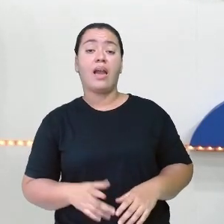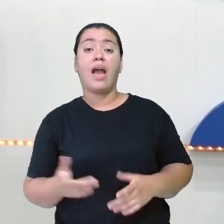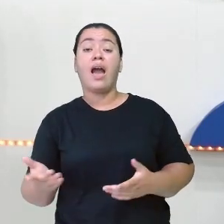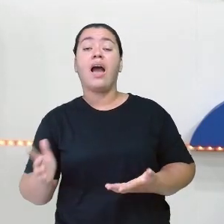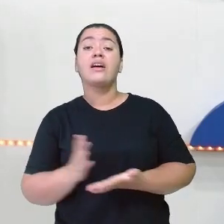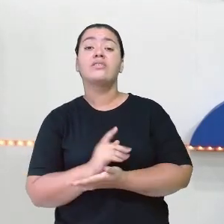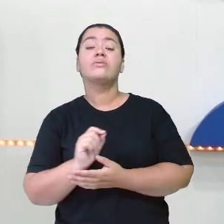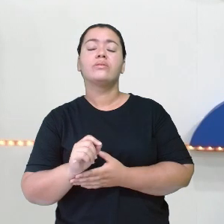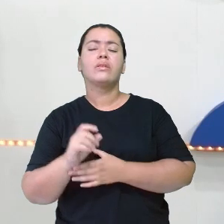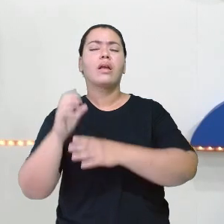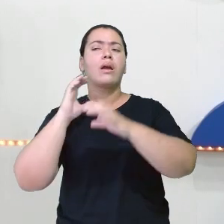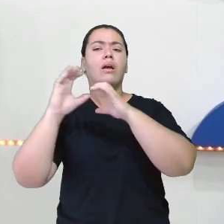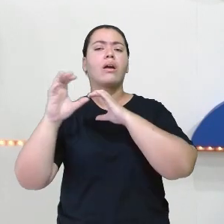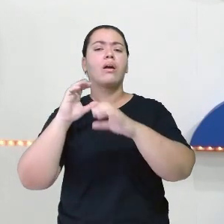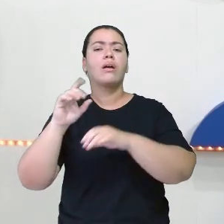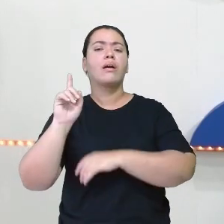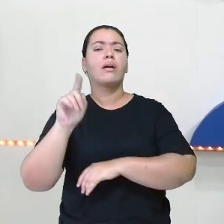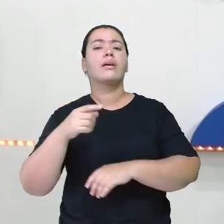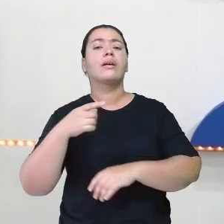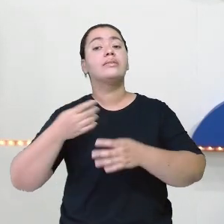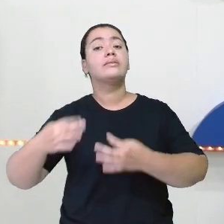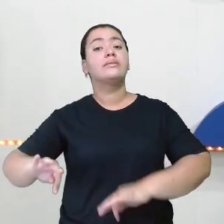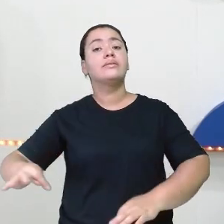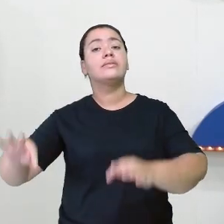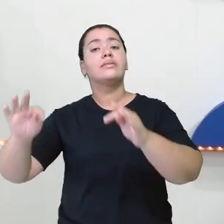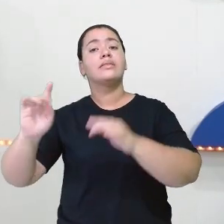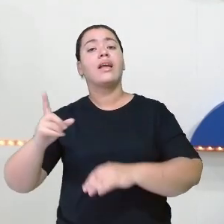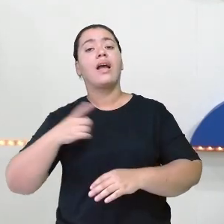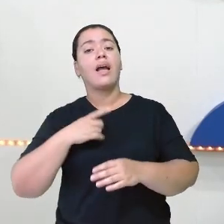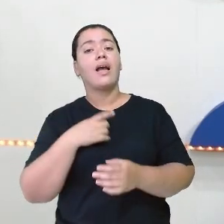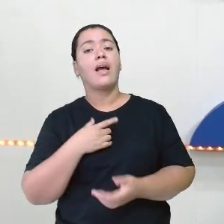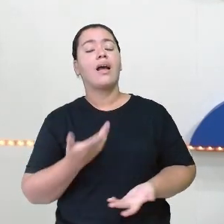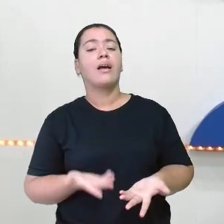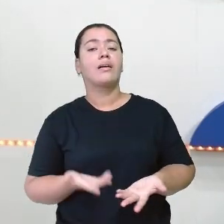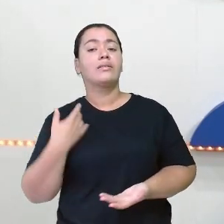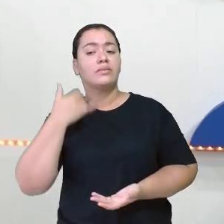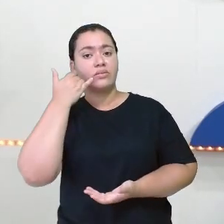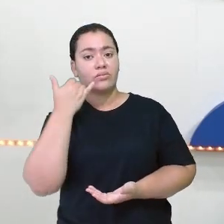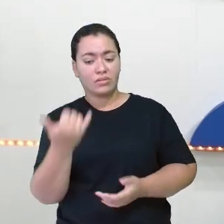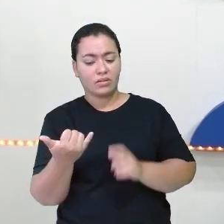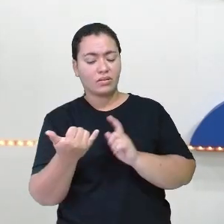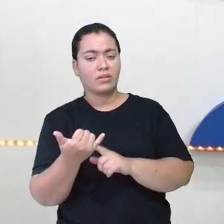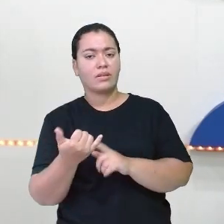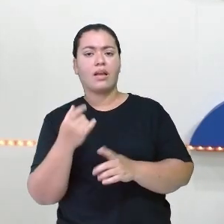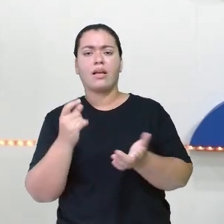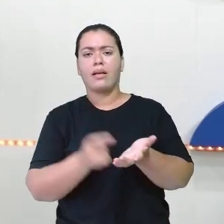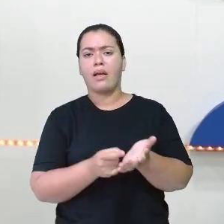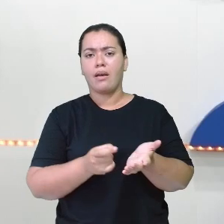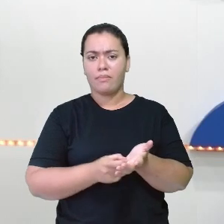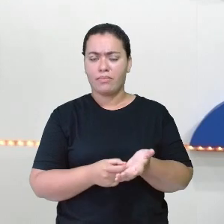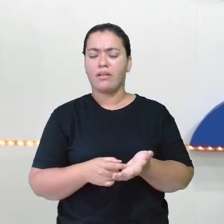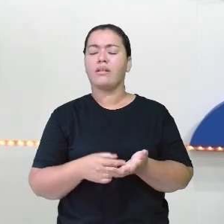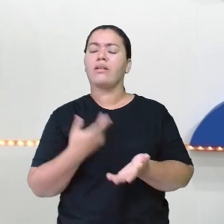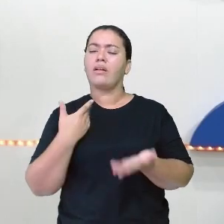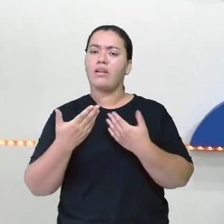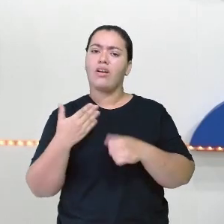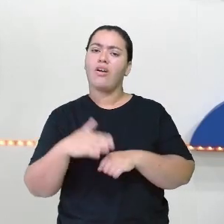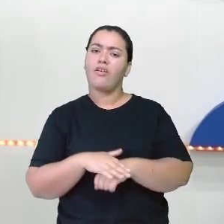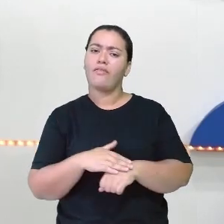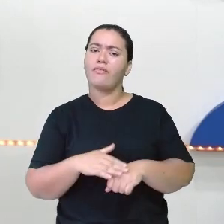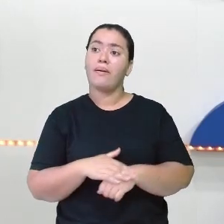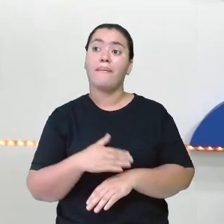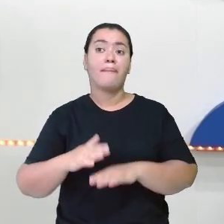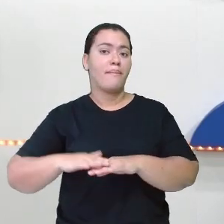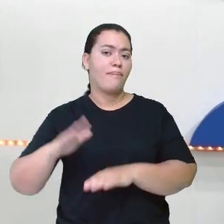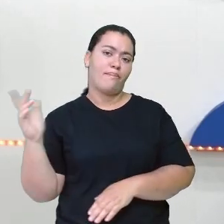comunica pela tecnologia que a gente tem em mãos, né? No uso do celular, o aplicativo que a gente conversa, não é? Então, é